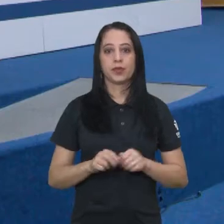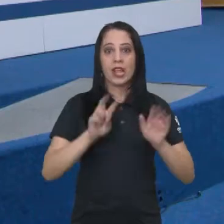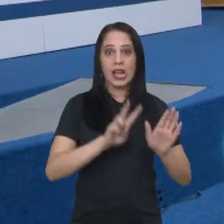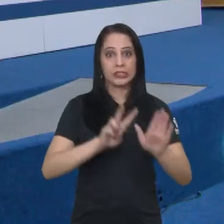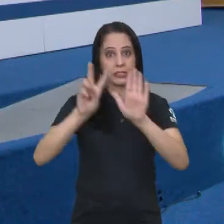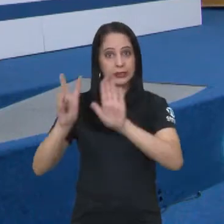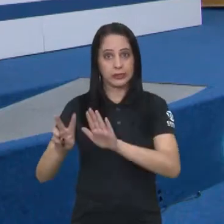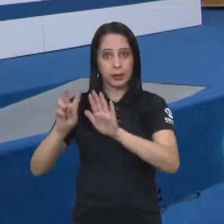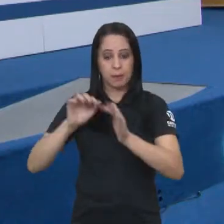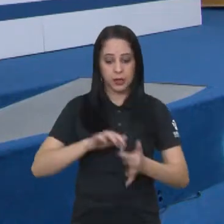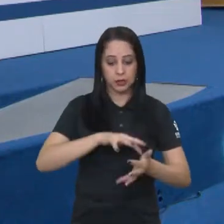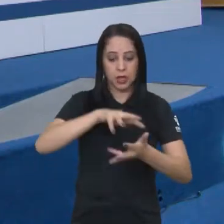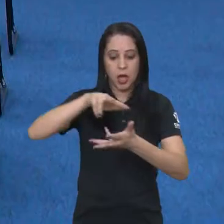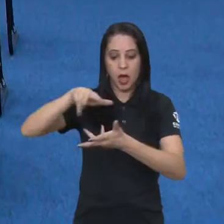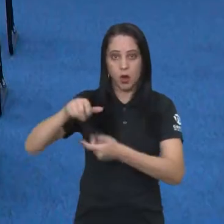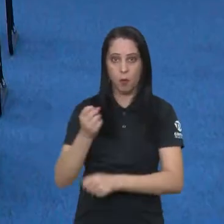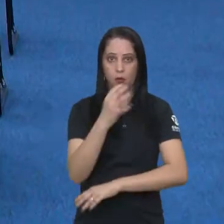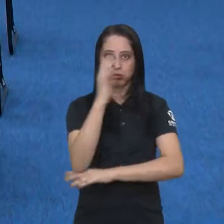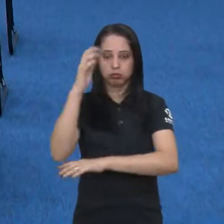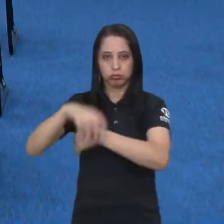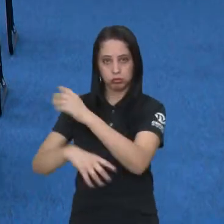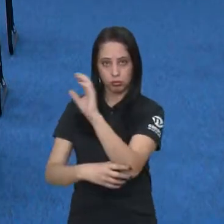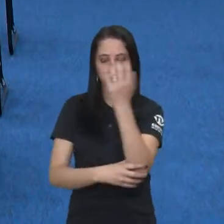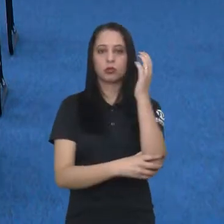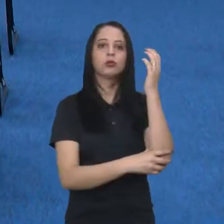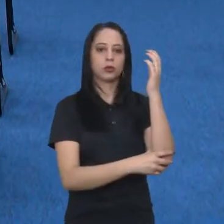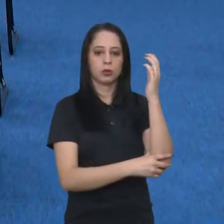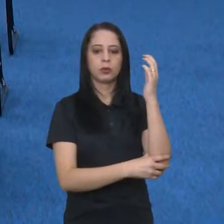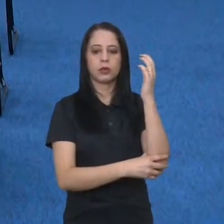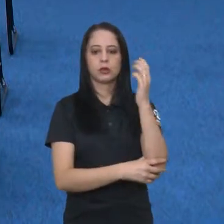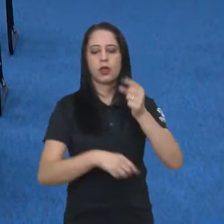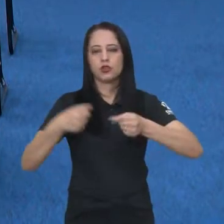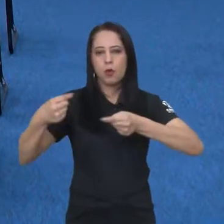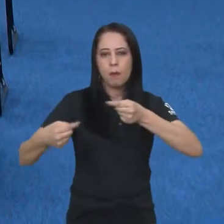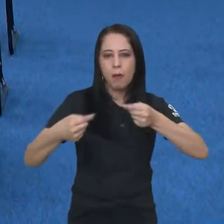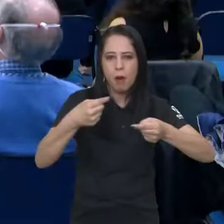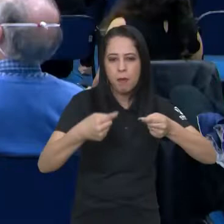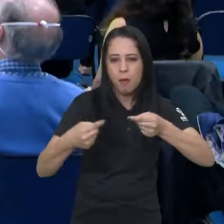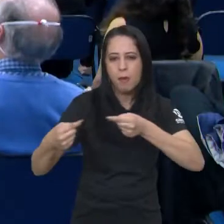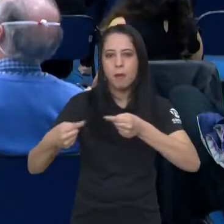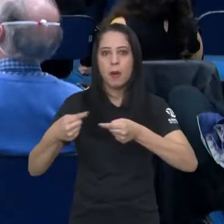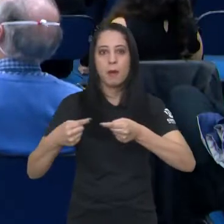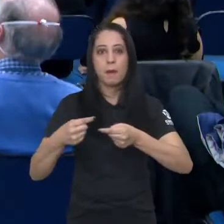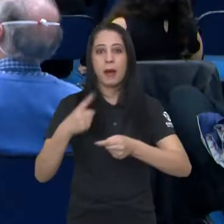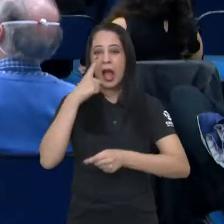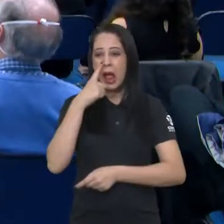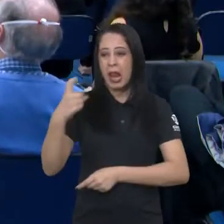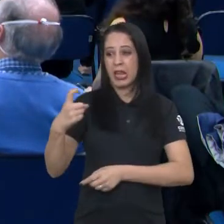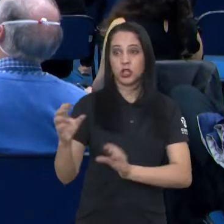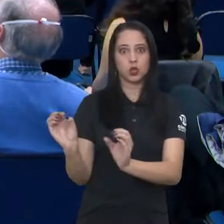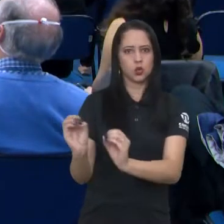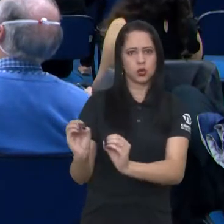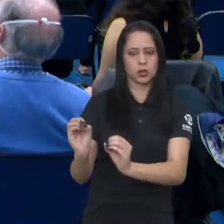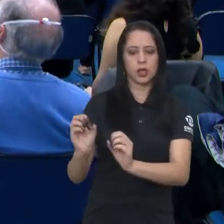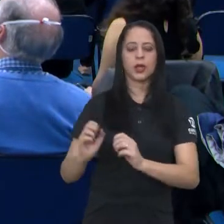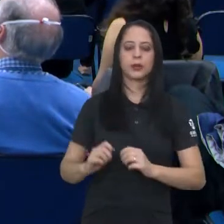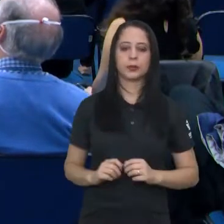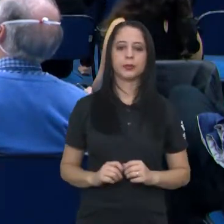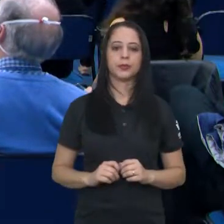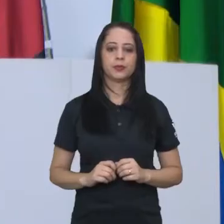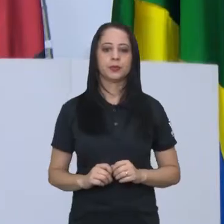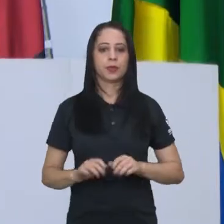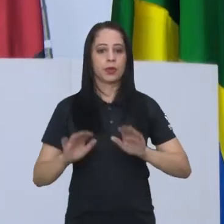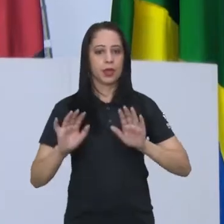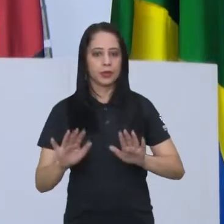Na Semana do Meio Ambiente, a Câmara Municipal sediou a primeira edição São José dos Campos Diálogos Lixo